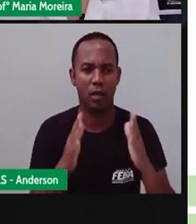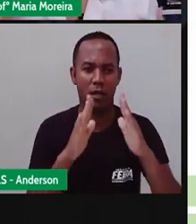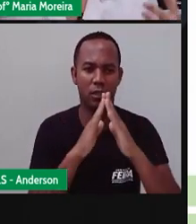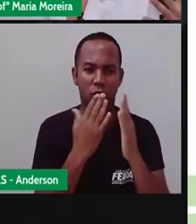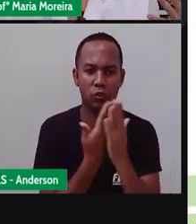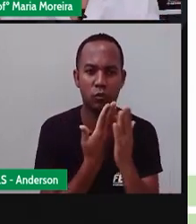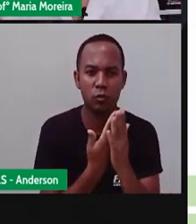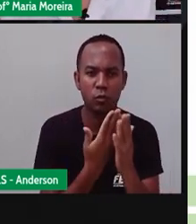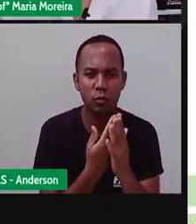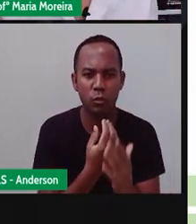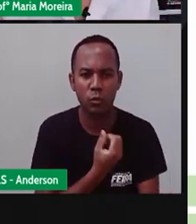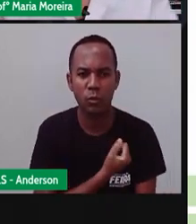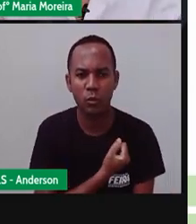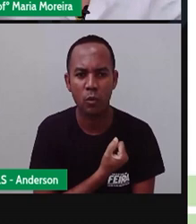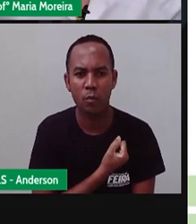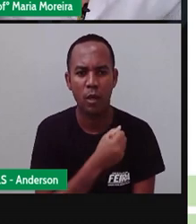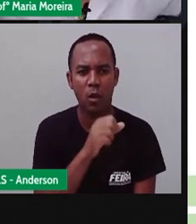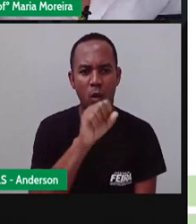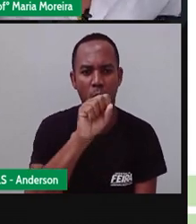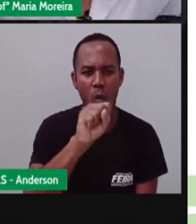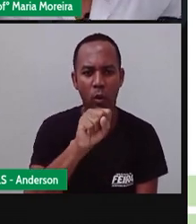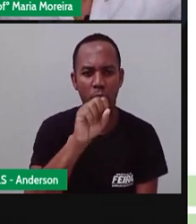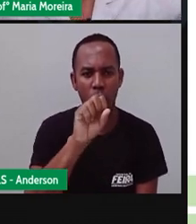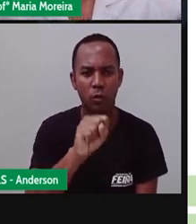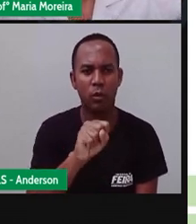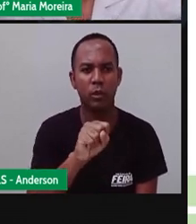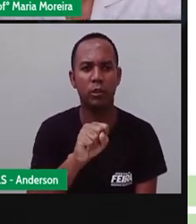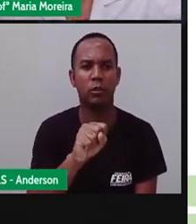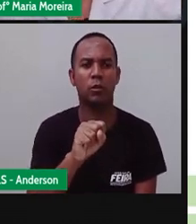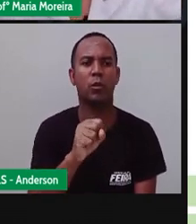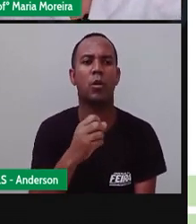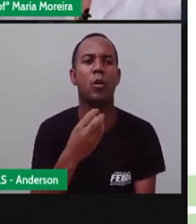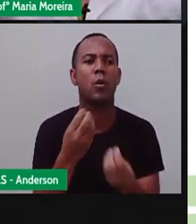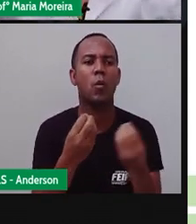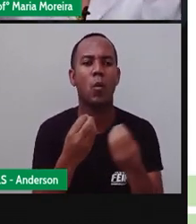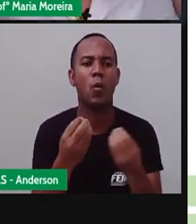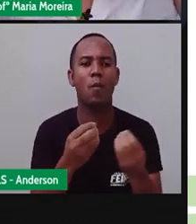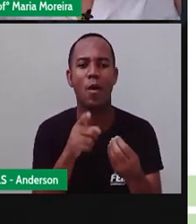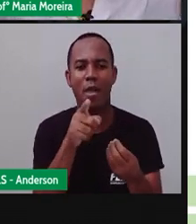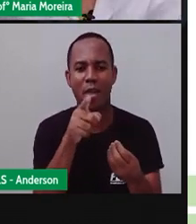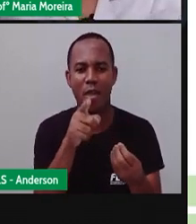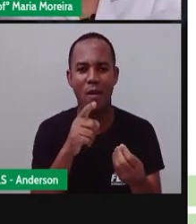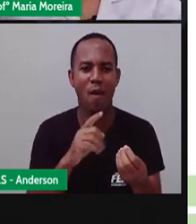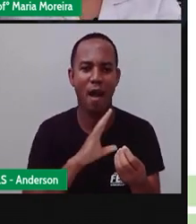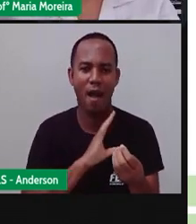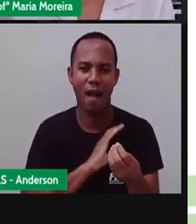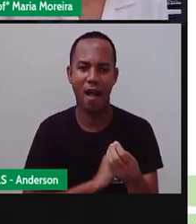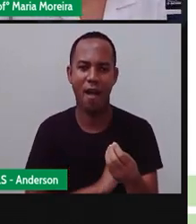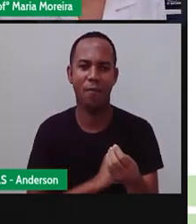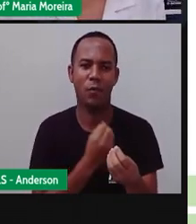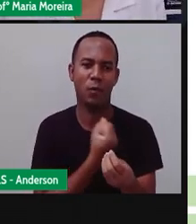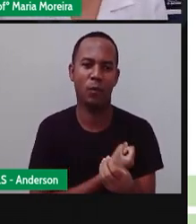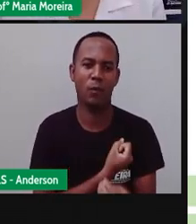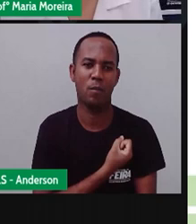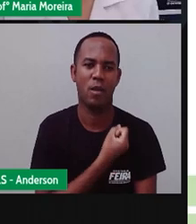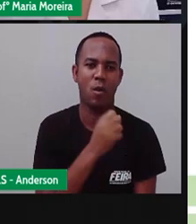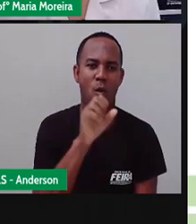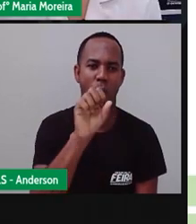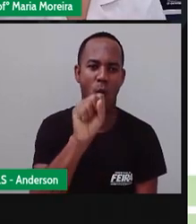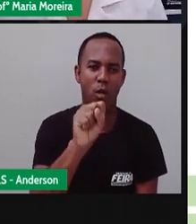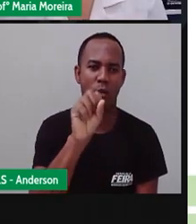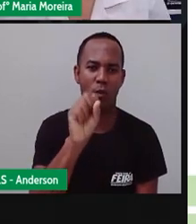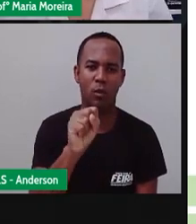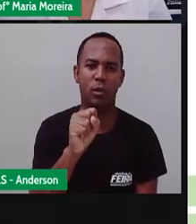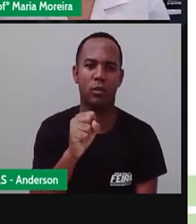de número 88. 88. Eu amo o número 8. 88, pra mim, é maravilhoso.